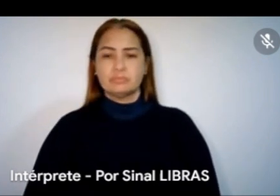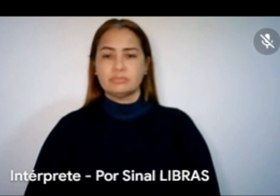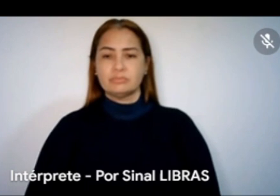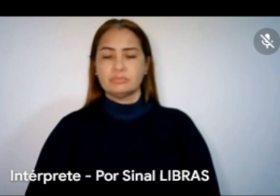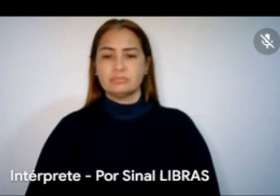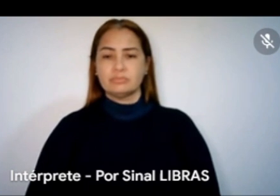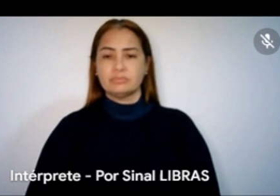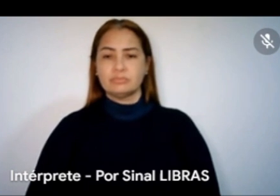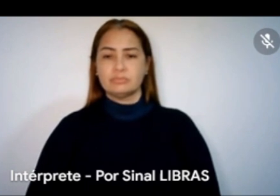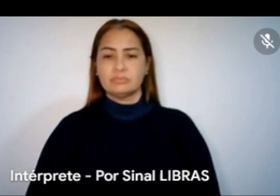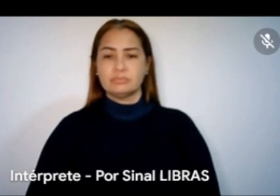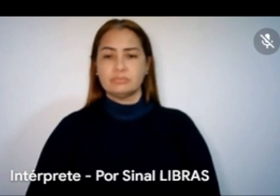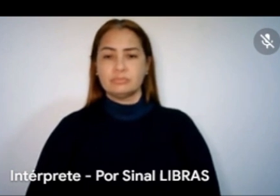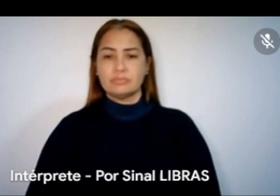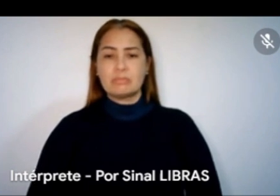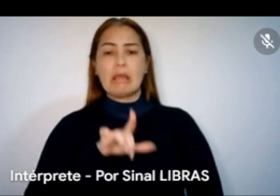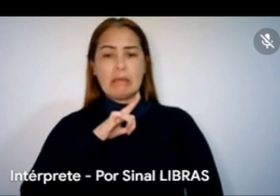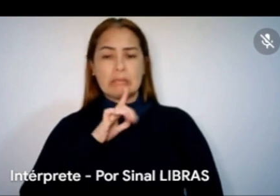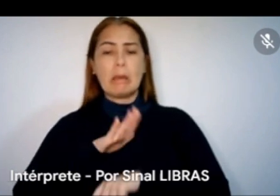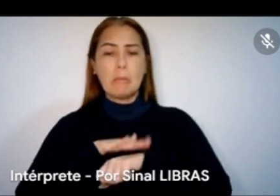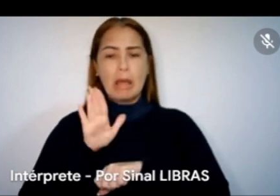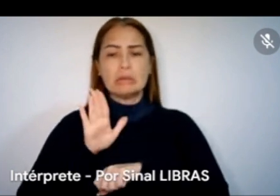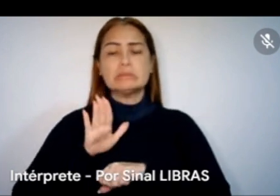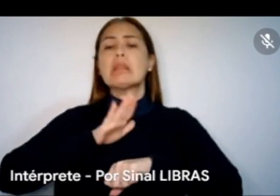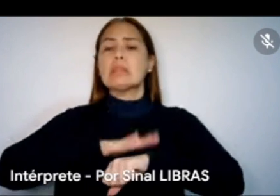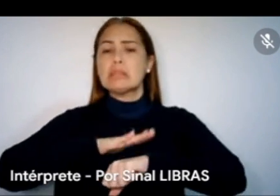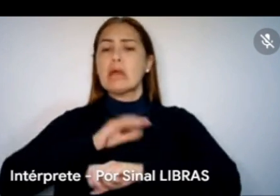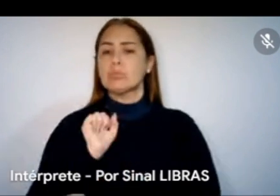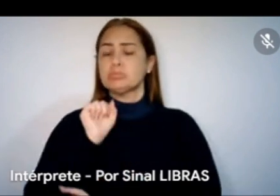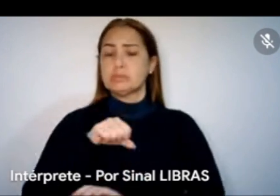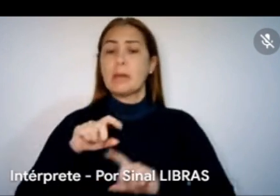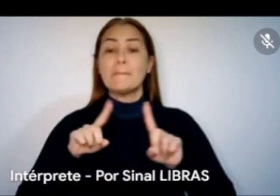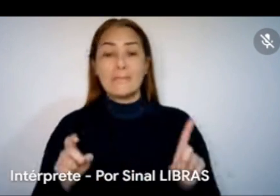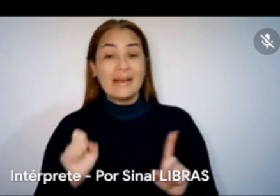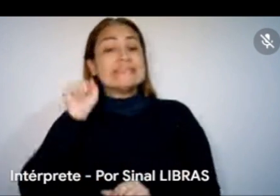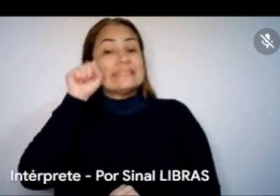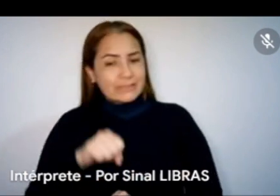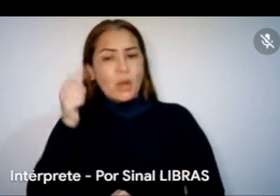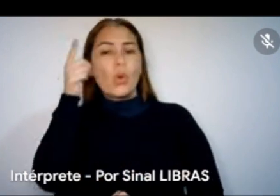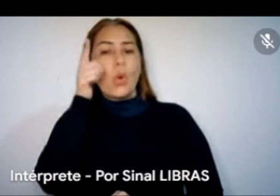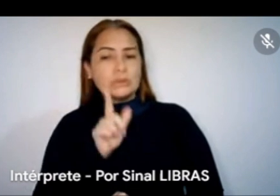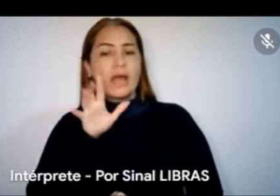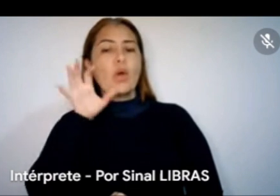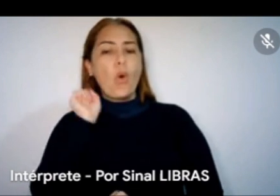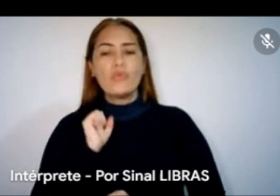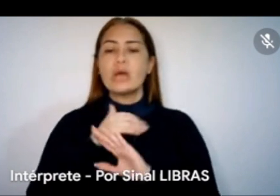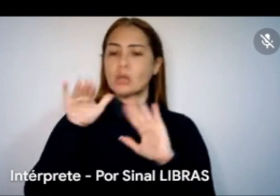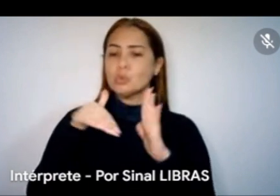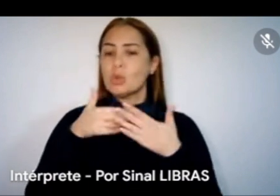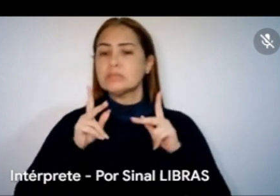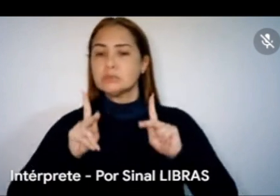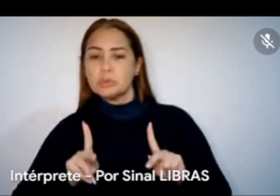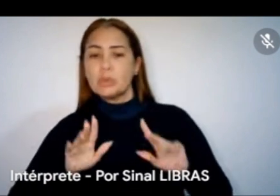que levamos mais um pouquinho de tempo, sim, mas a gente vai, sim, conseguir ouvir todo mundo, né? Então, acho que a gente já pode